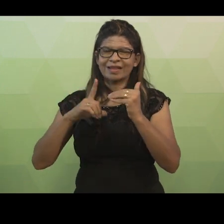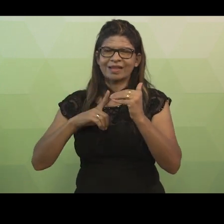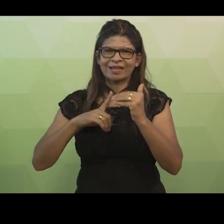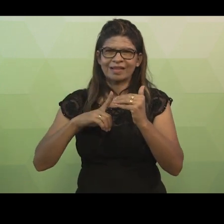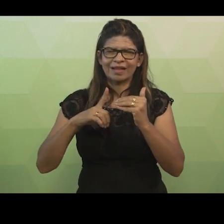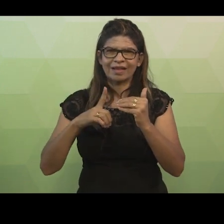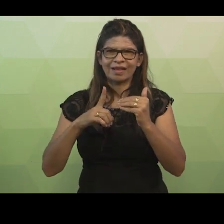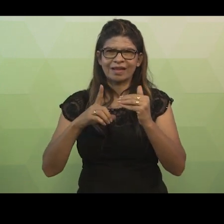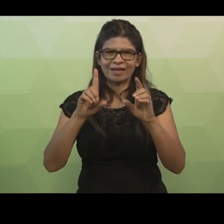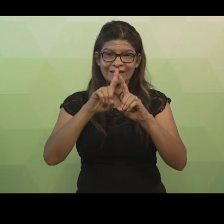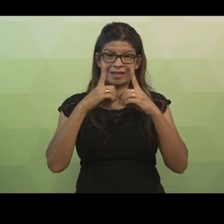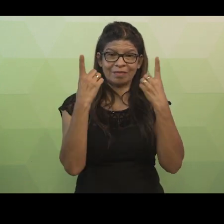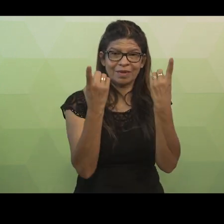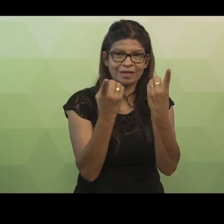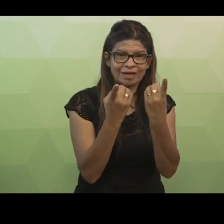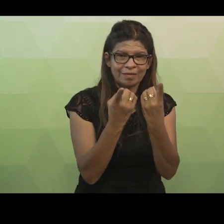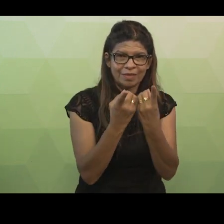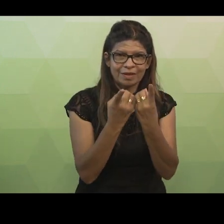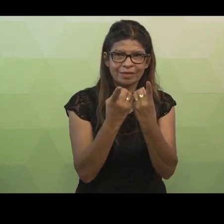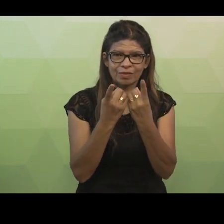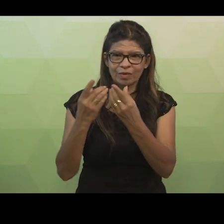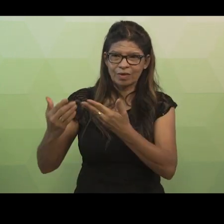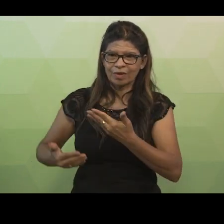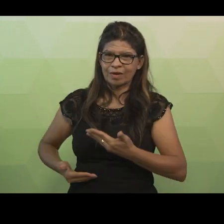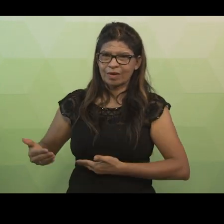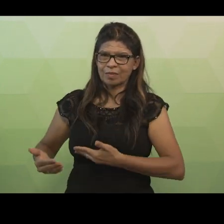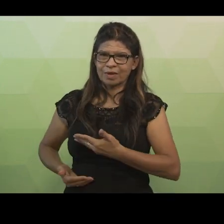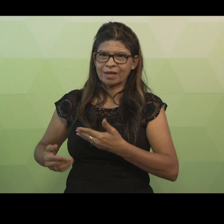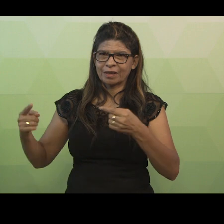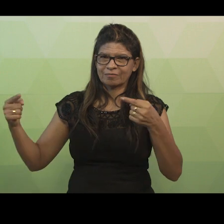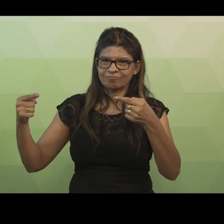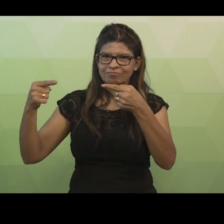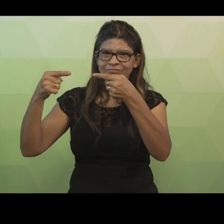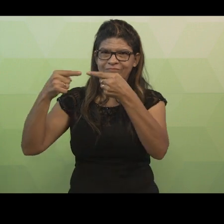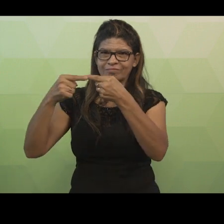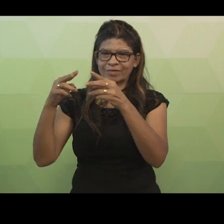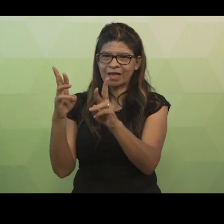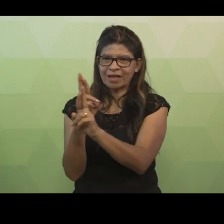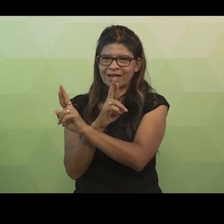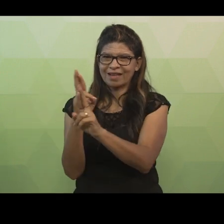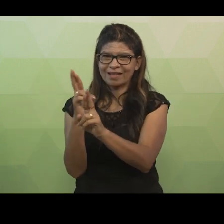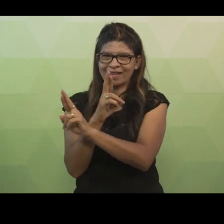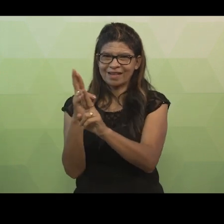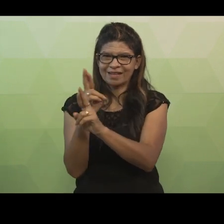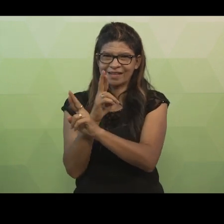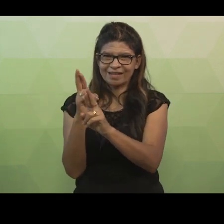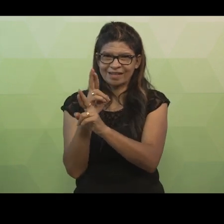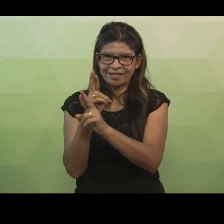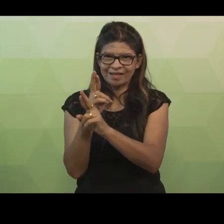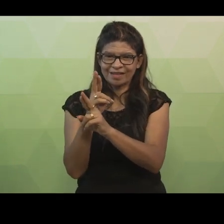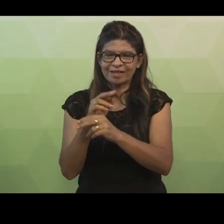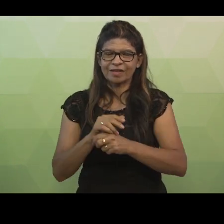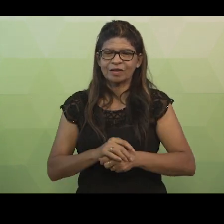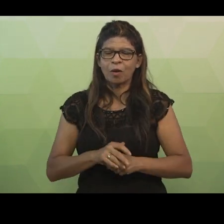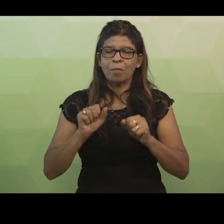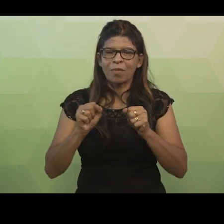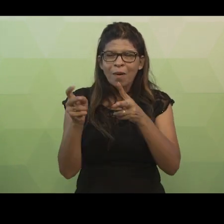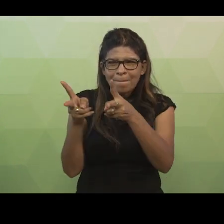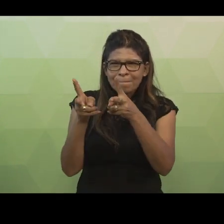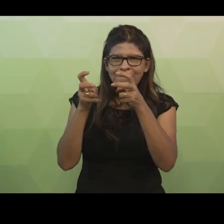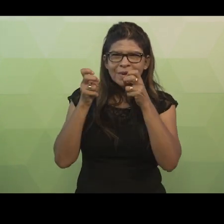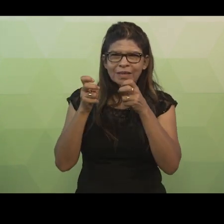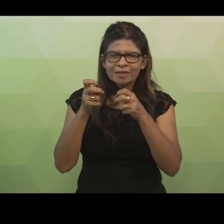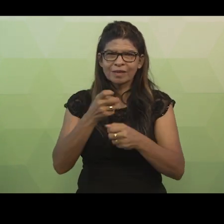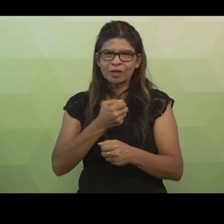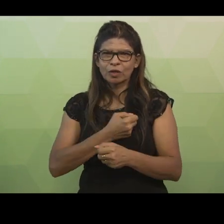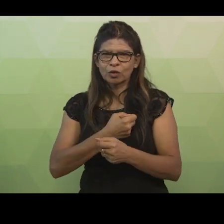entidades departamento e empregado, sendo ligadas através do relacionamento alocar. Podemos perceber o número 1